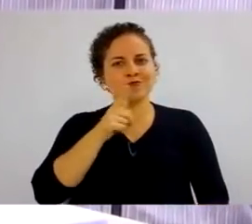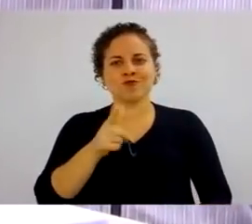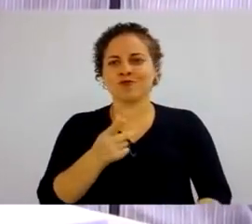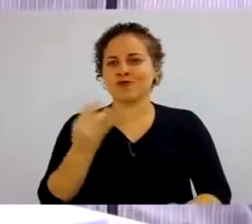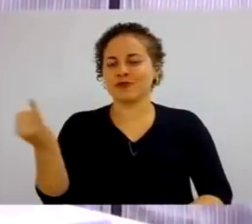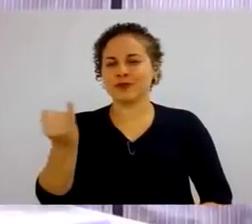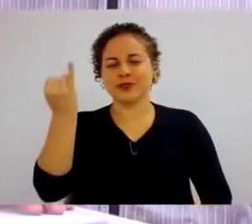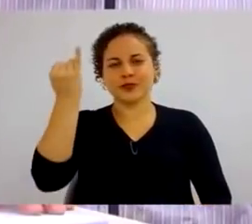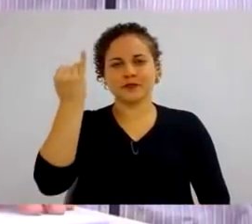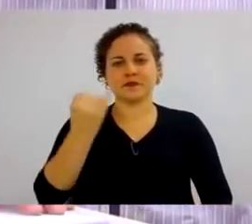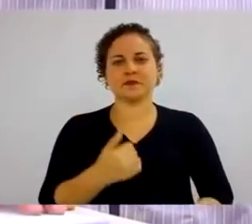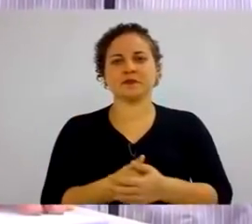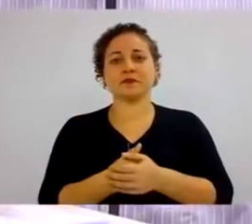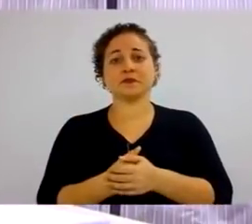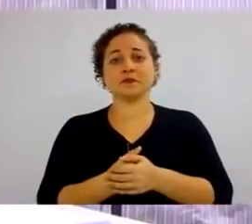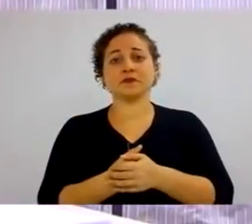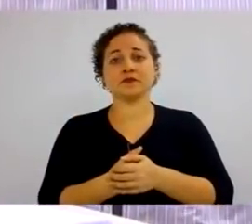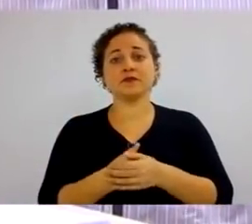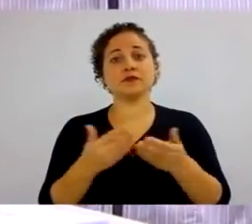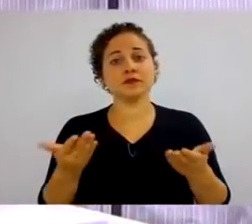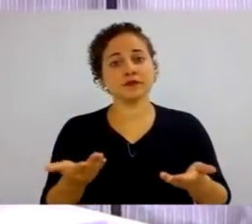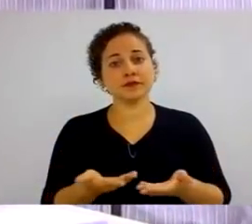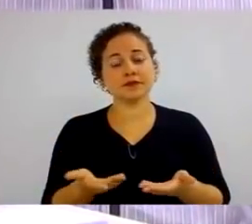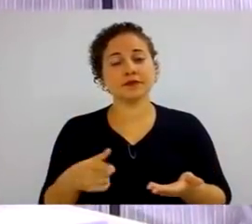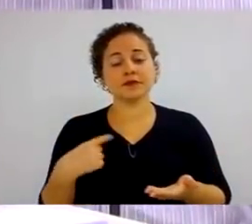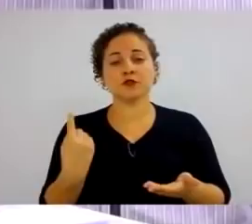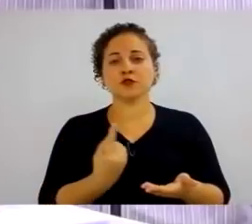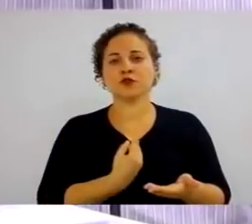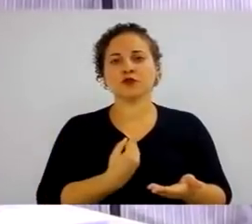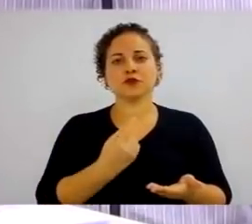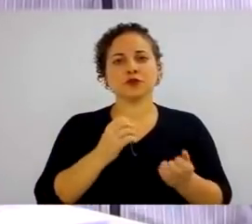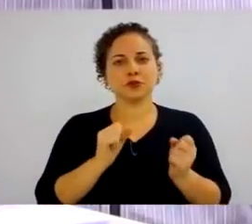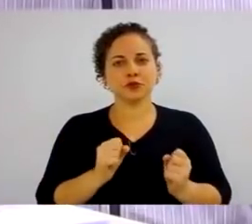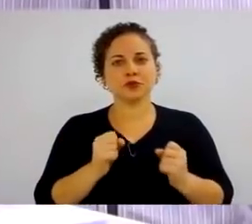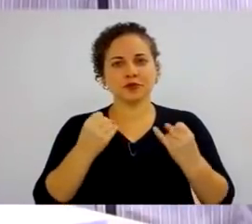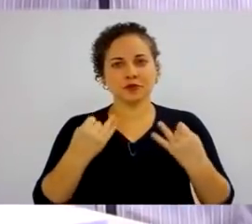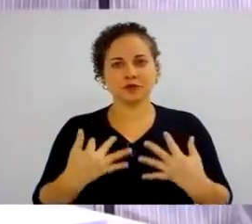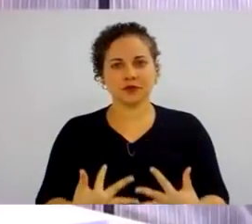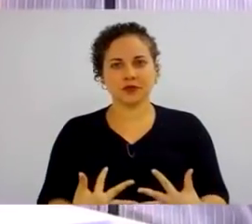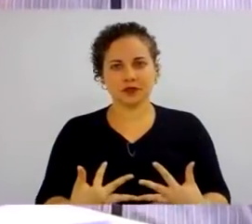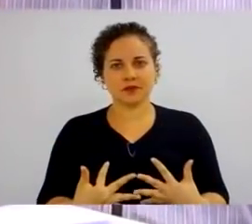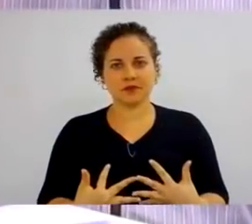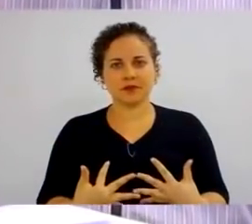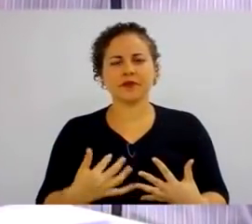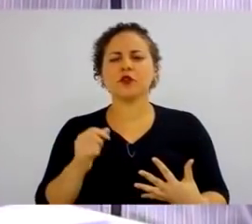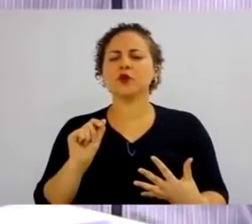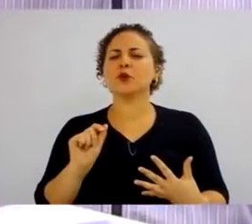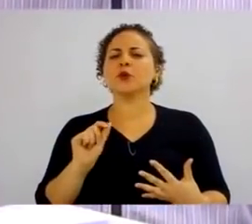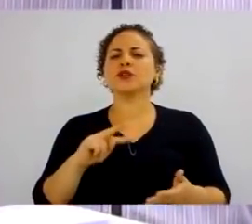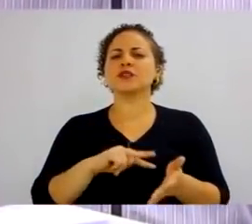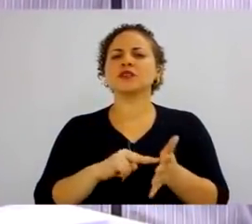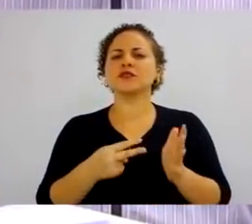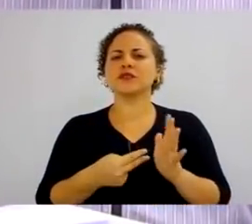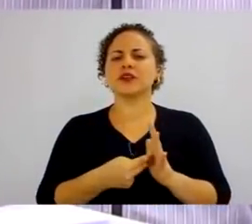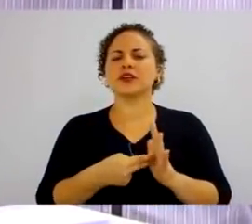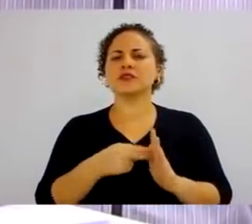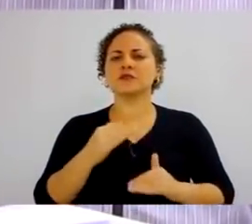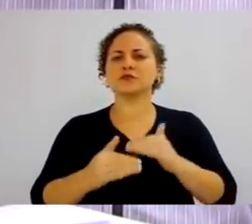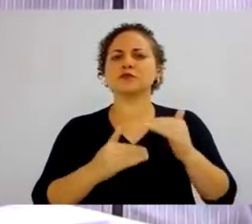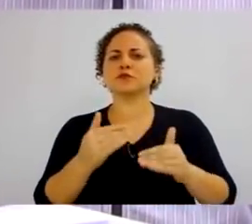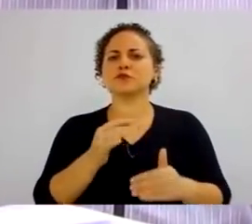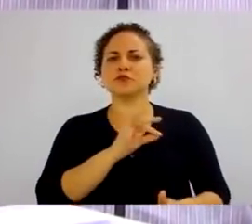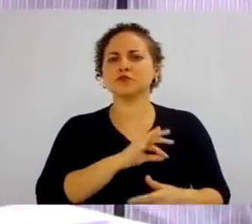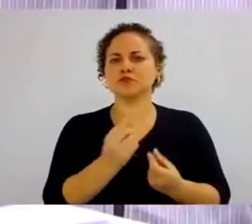resultado. Diante disto, nós podemos agora falar. O que é, então, o processo de remuneração?